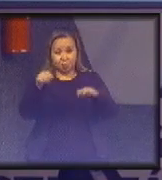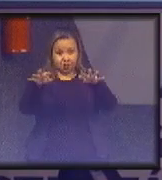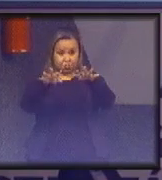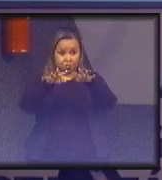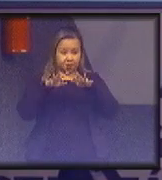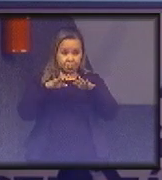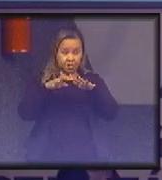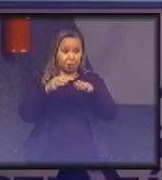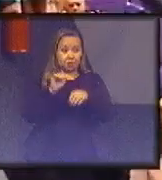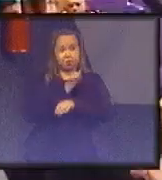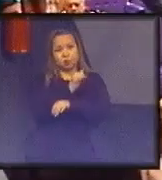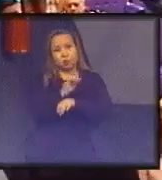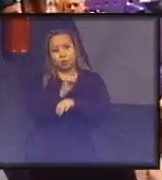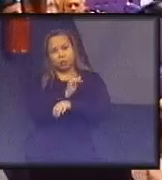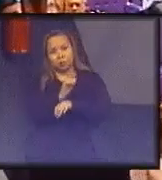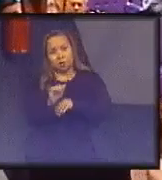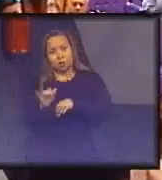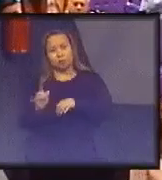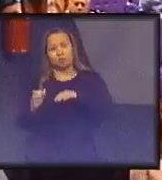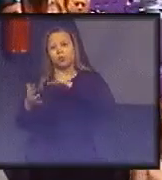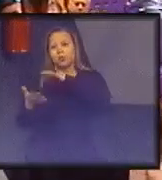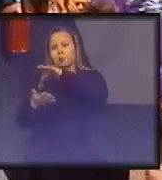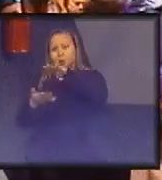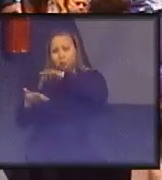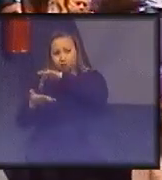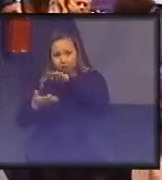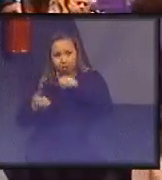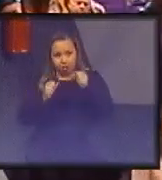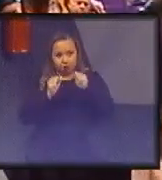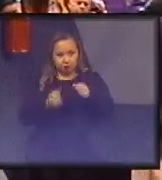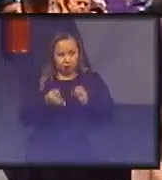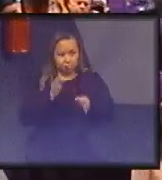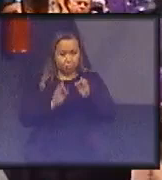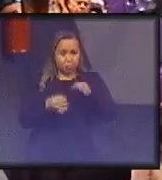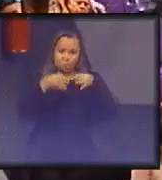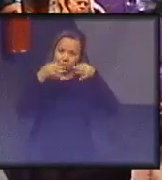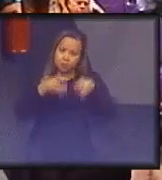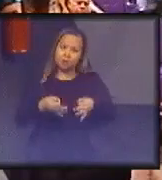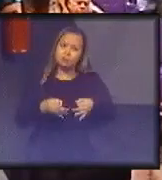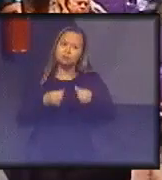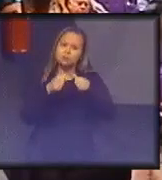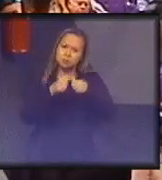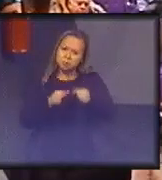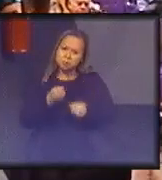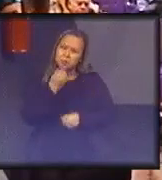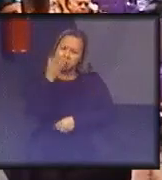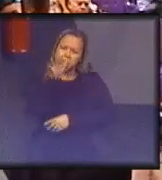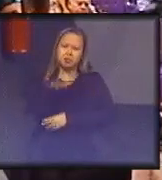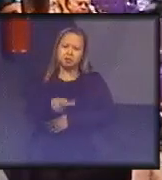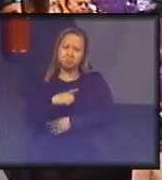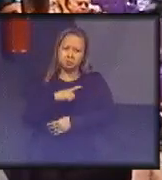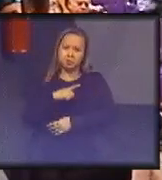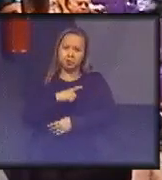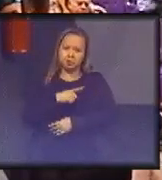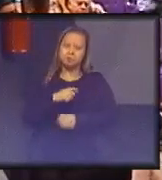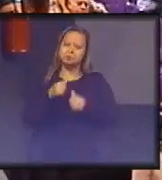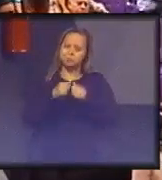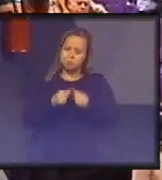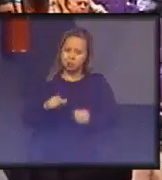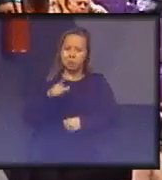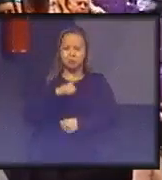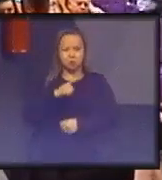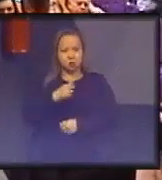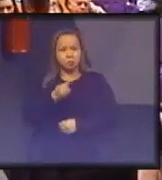Estratégico Sustentável do Poder Judiciário, então, certamente, nós vamos ter uma boa tarde. Já estamos tendo, na verdade.